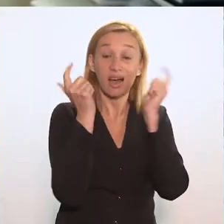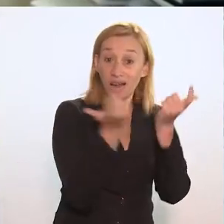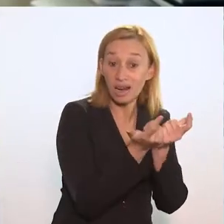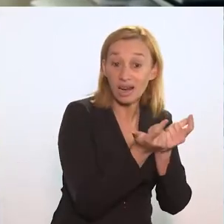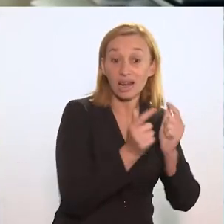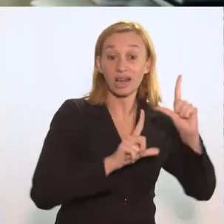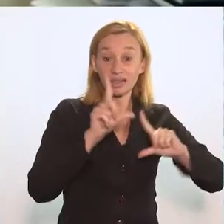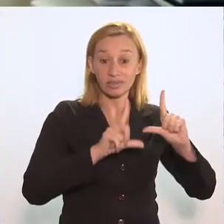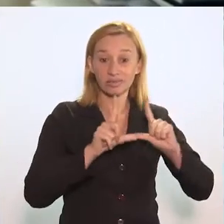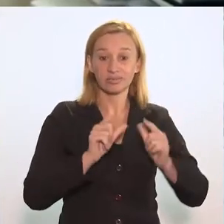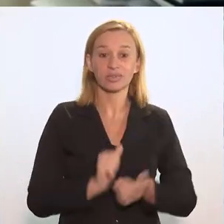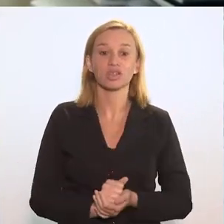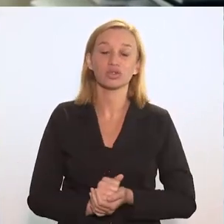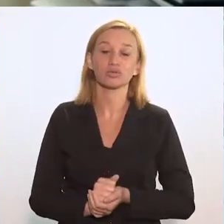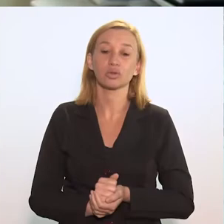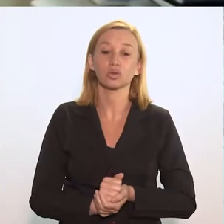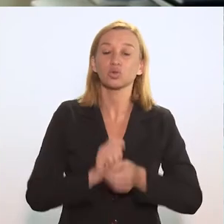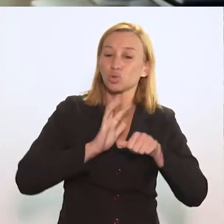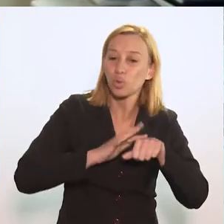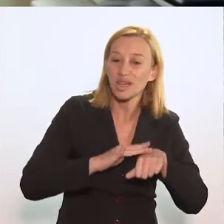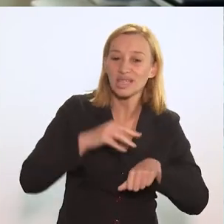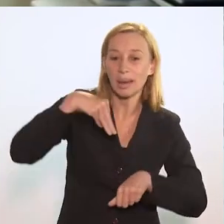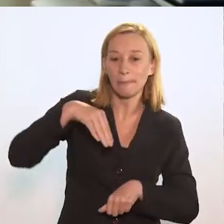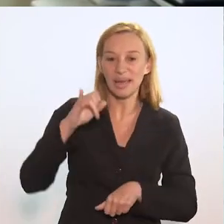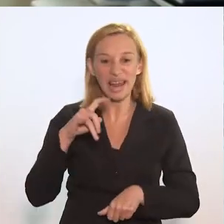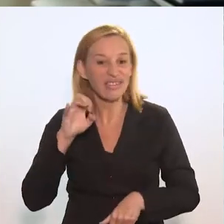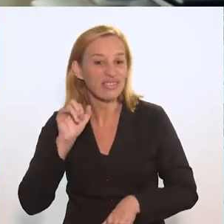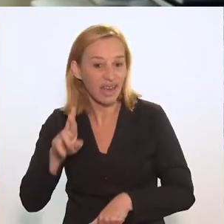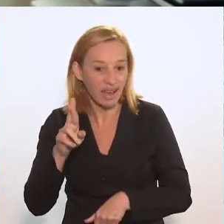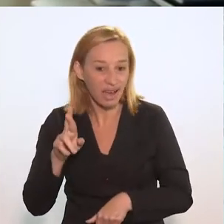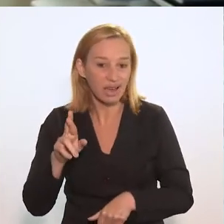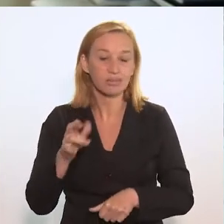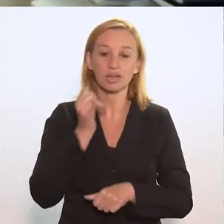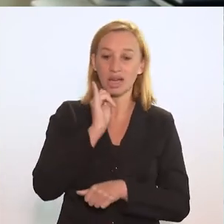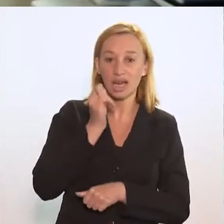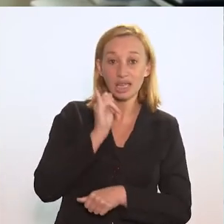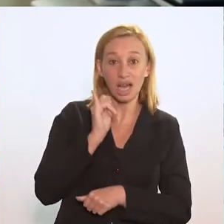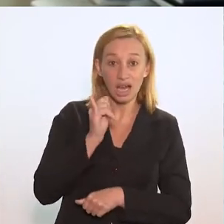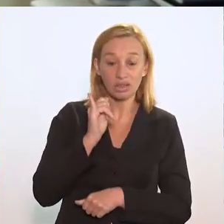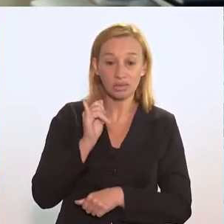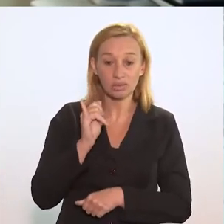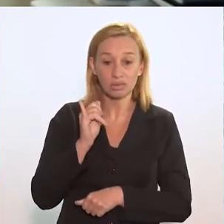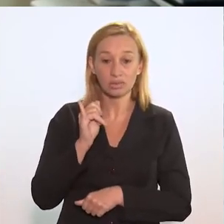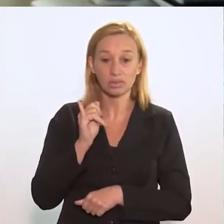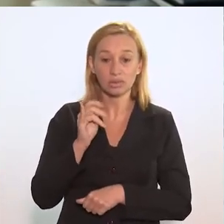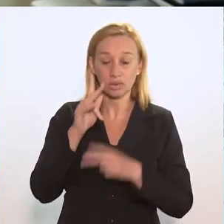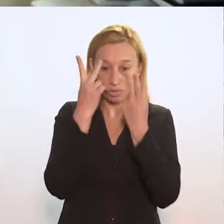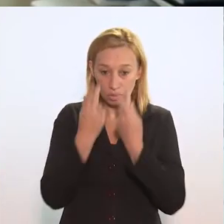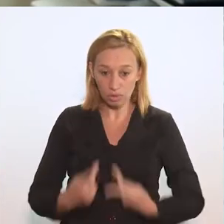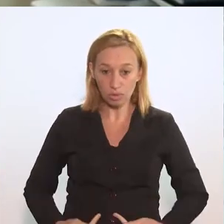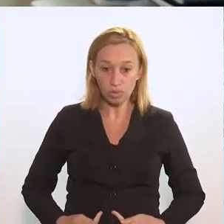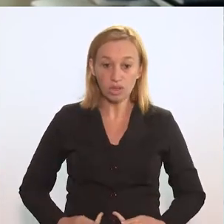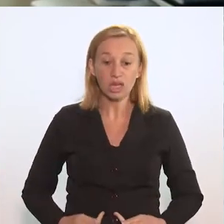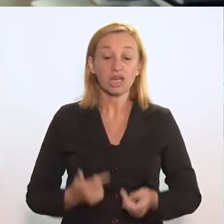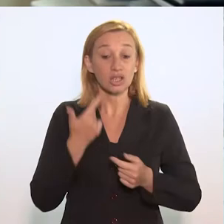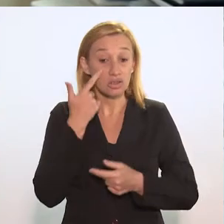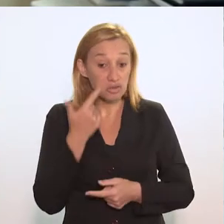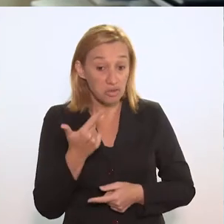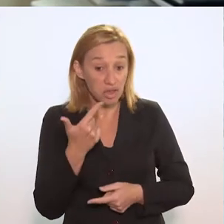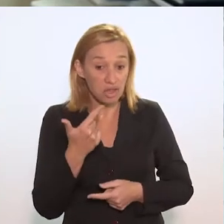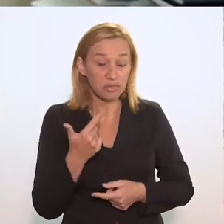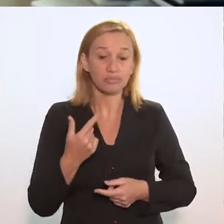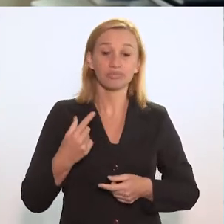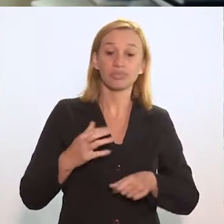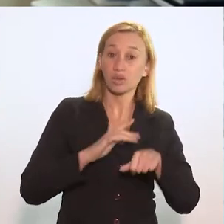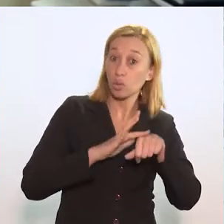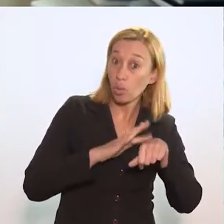tuberculose é uma doença milenar. Desde os primeiros relatos da humanidade, a gente verifica